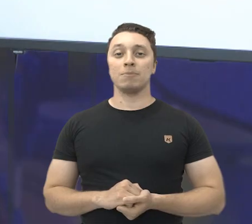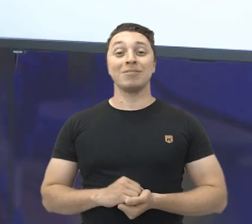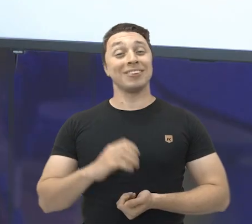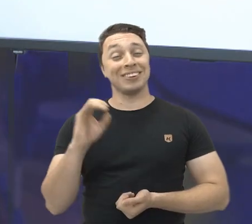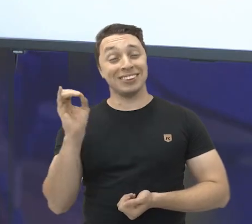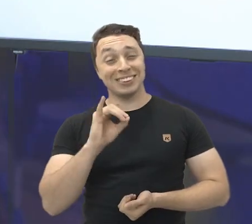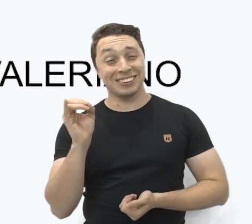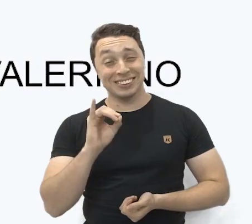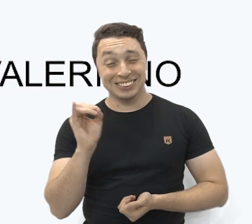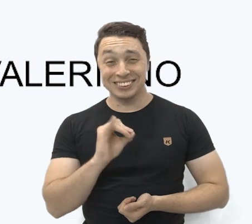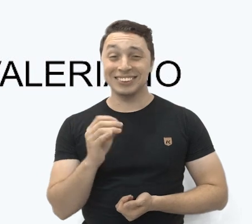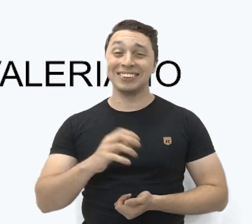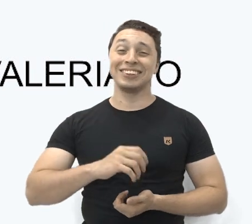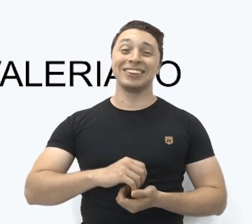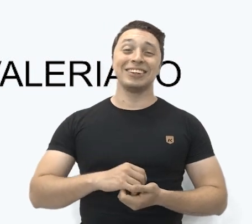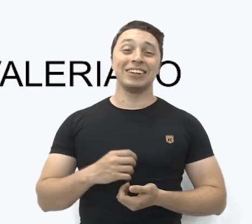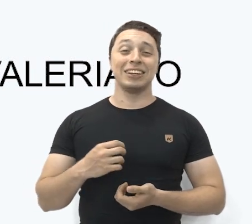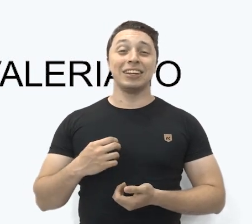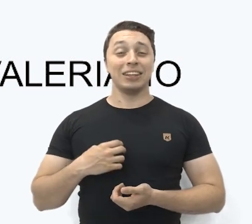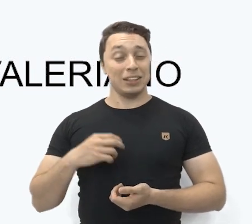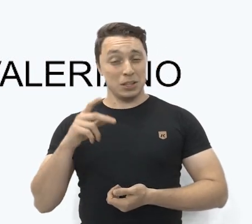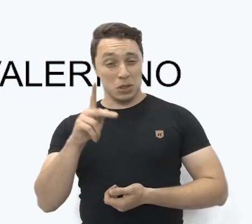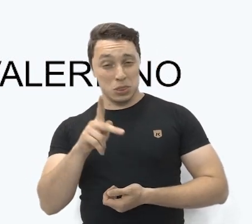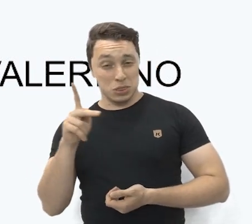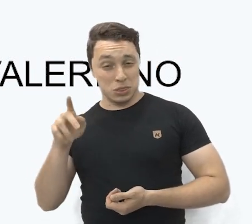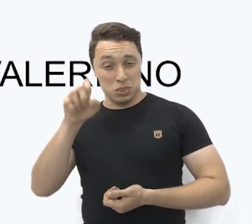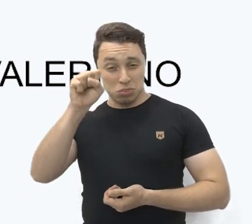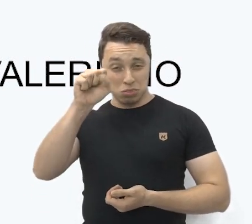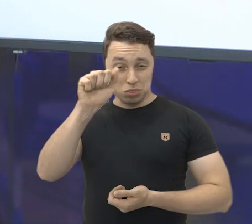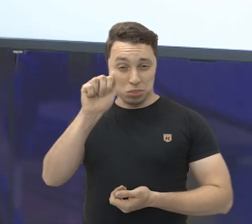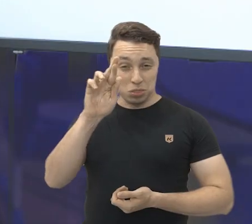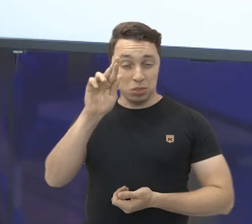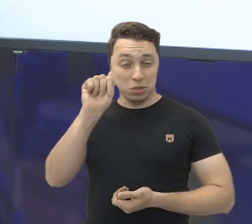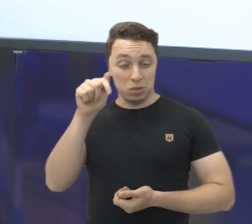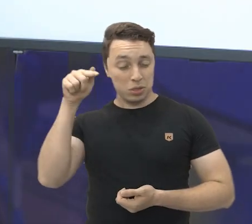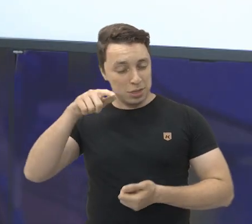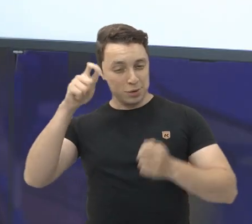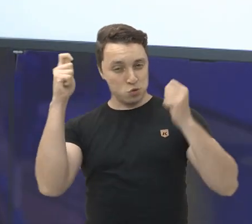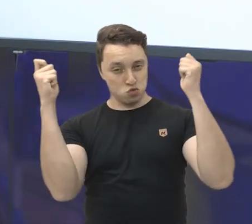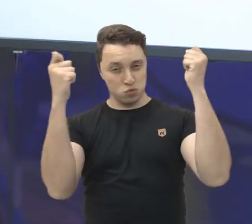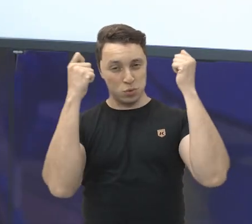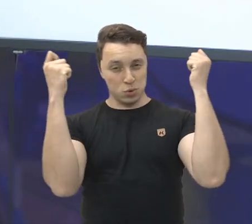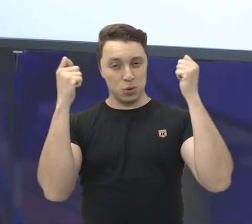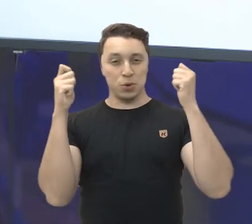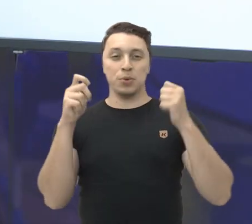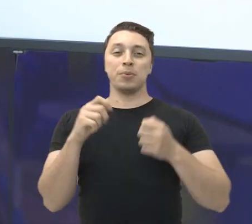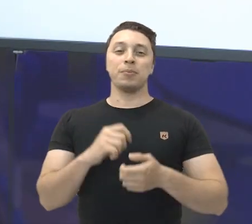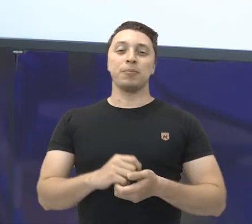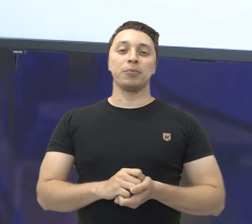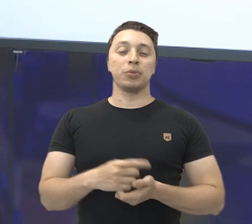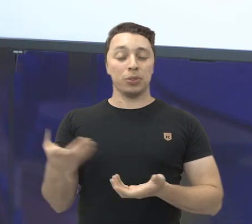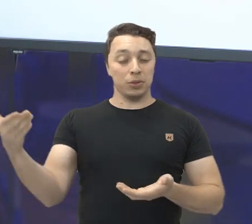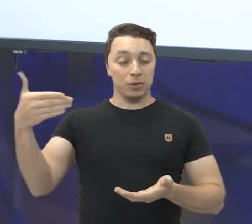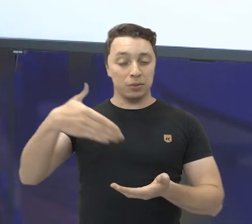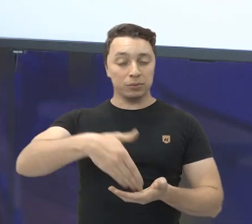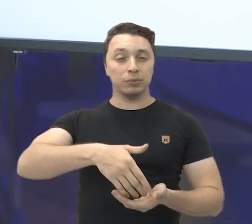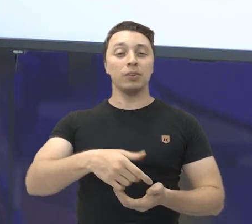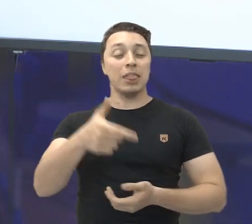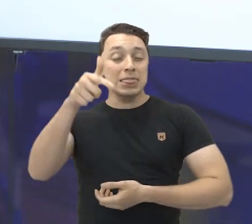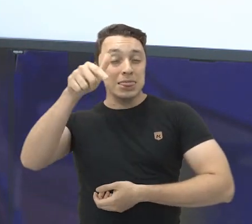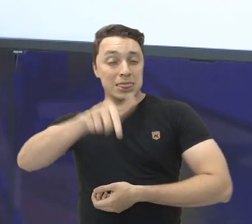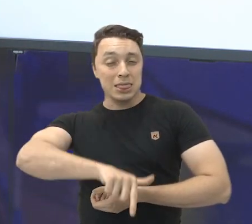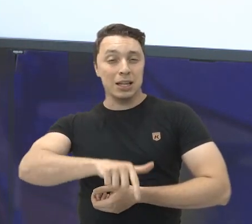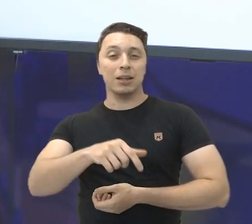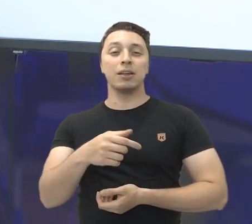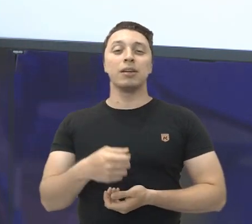Olá pessoal, eu sou Sara, professora aqui da Rede Municipal de Caruaru, estou aqui com vocês mais